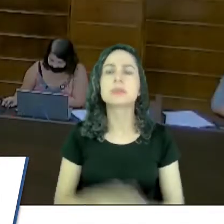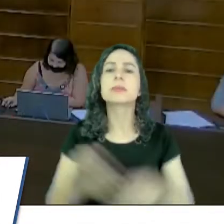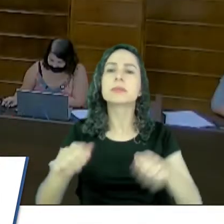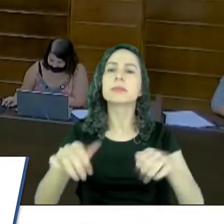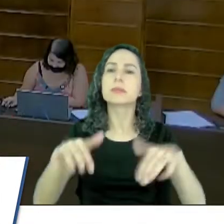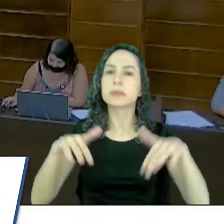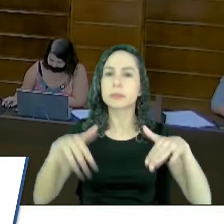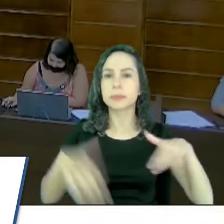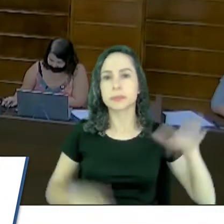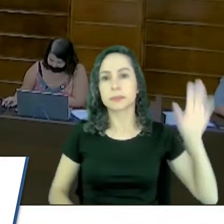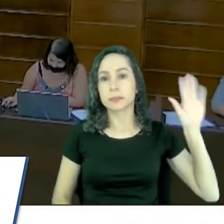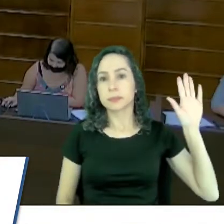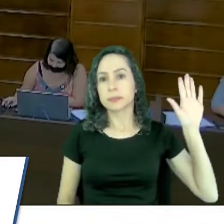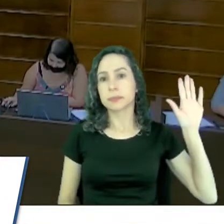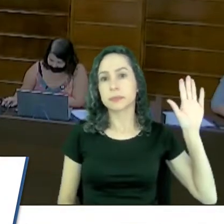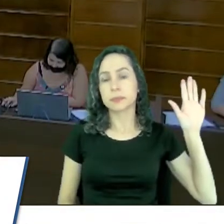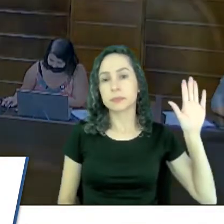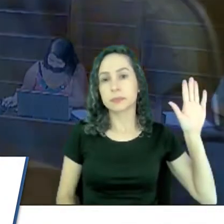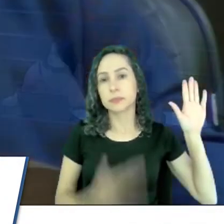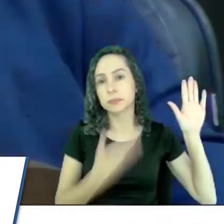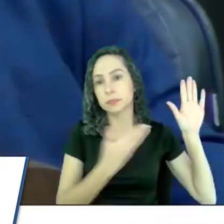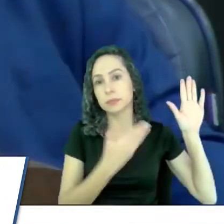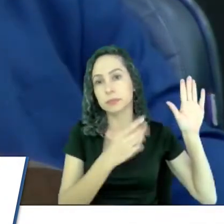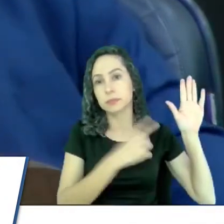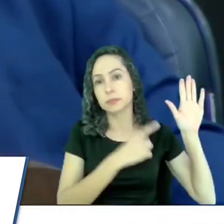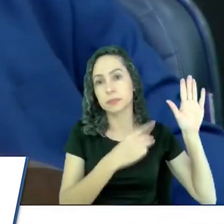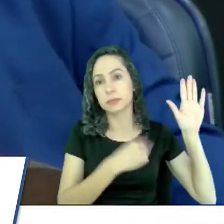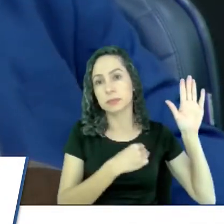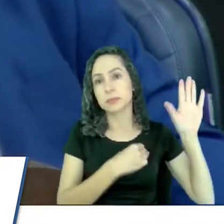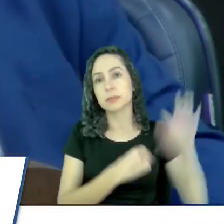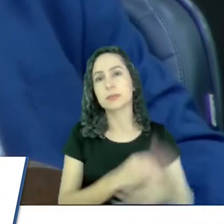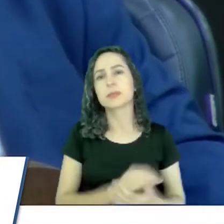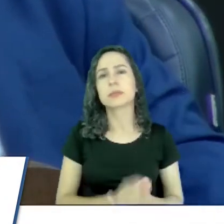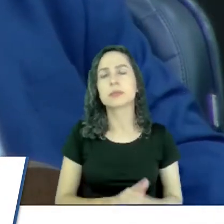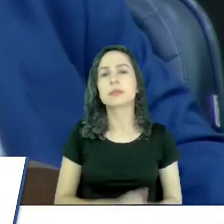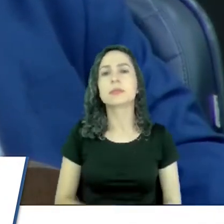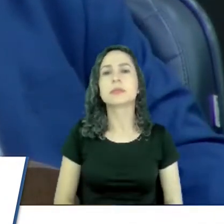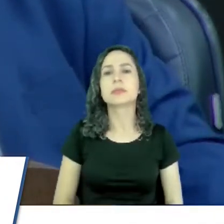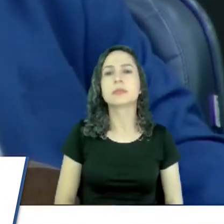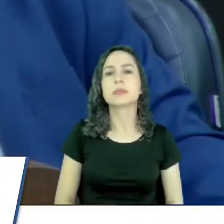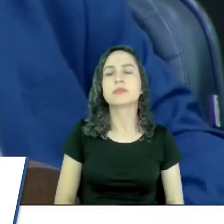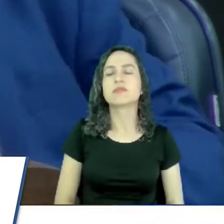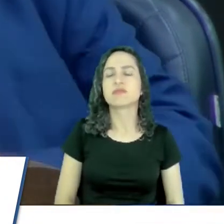a palavra, senhor presidente. a palavra o vereador Della Mota. Senhor presidente, realmente,